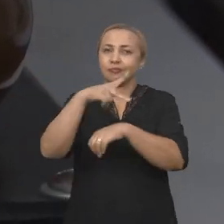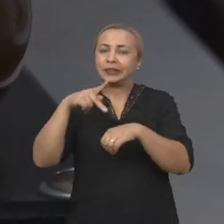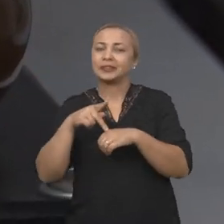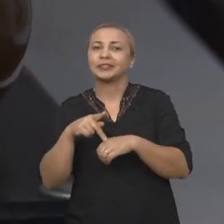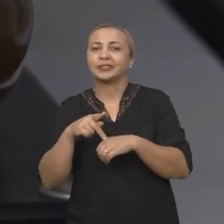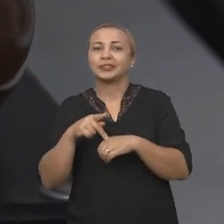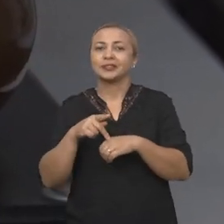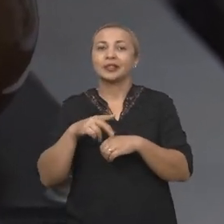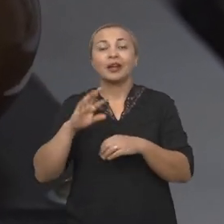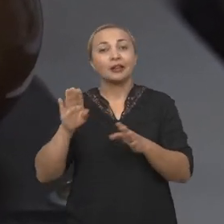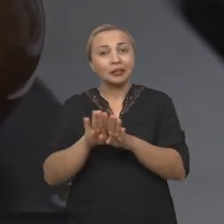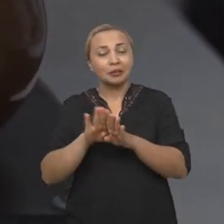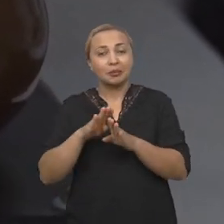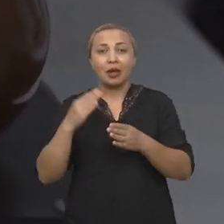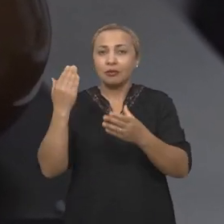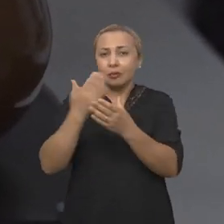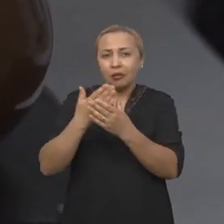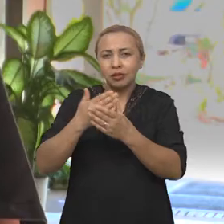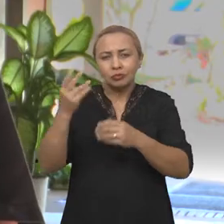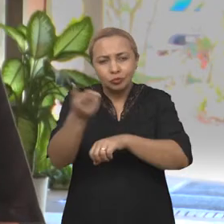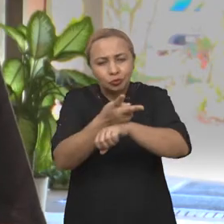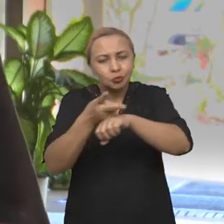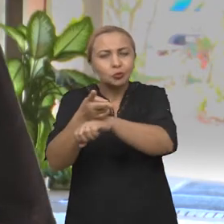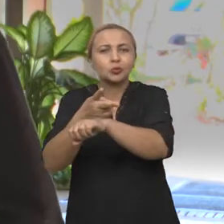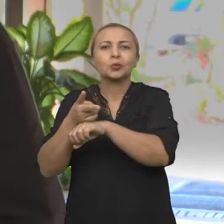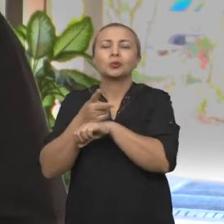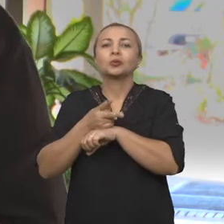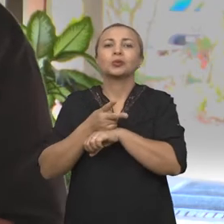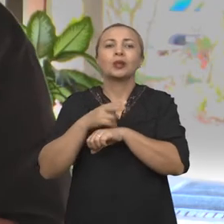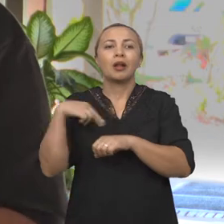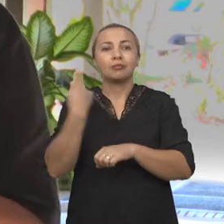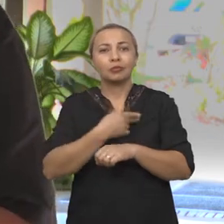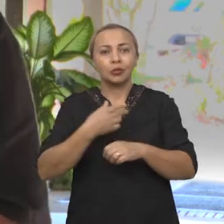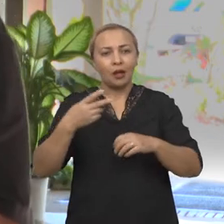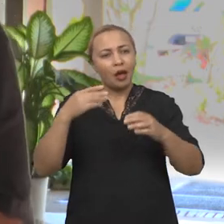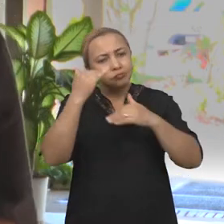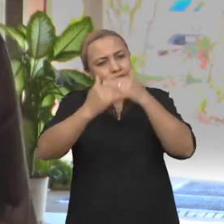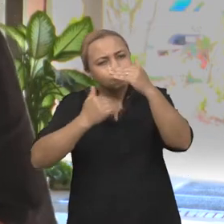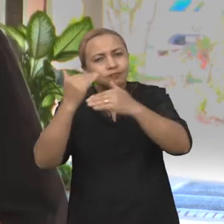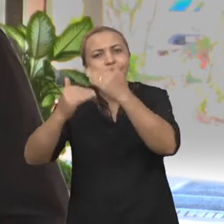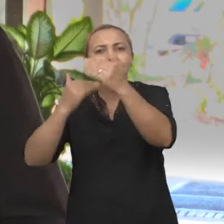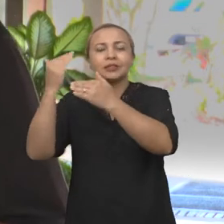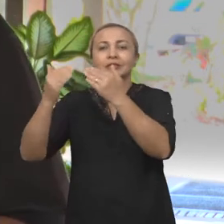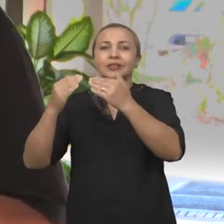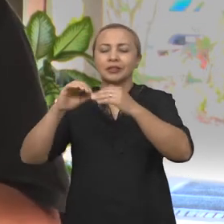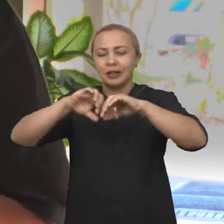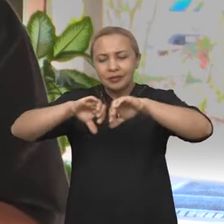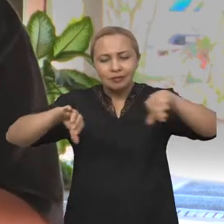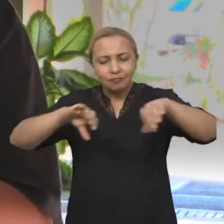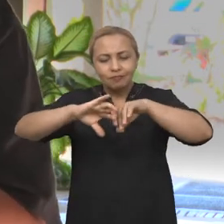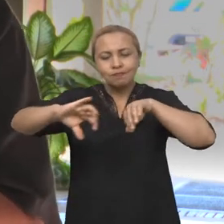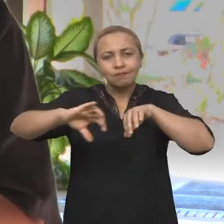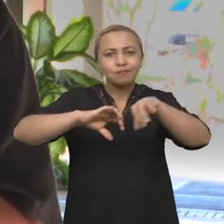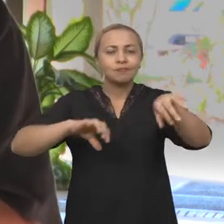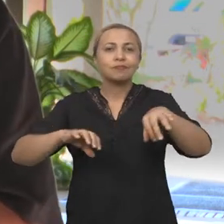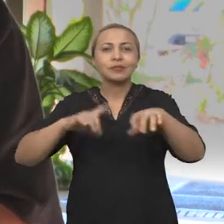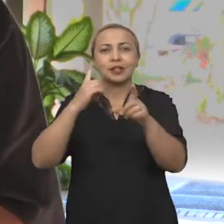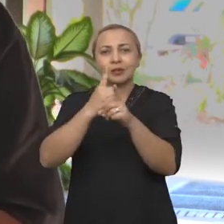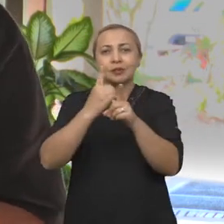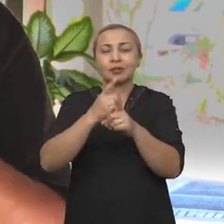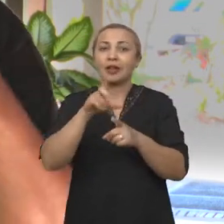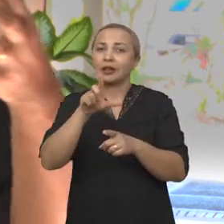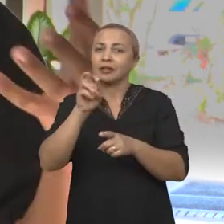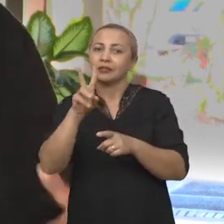a gente também, nesses processos de busca por novas leveduras, vamos buscando isolar, e nesse caso, nesse projeto